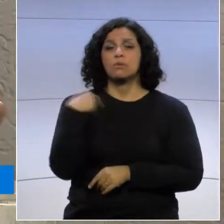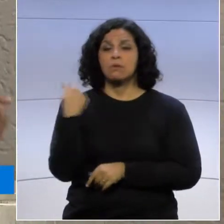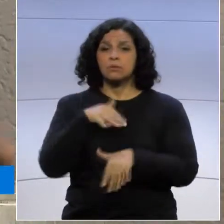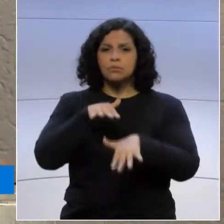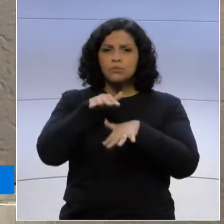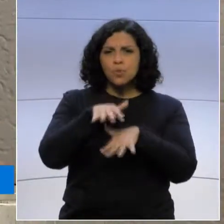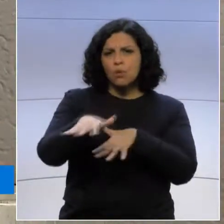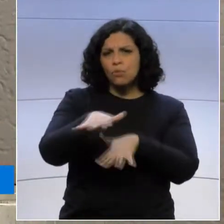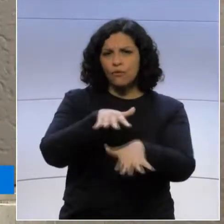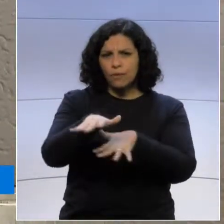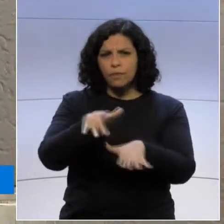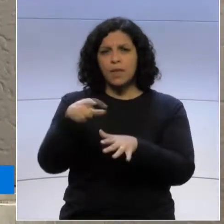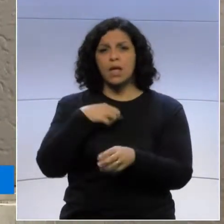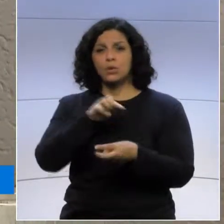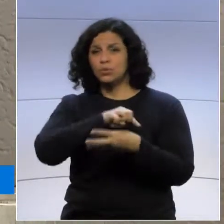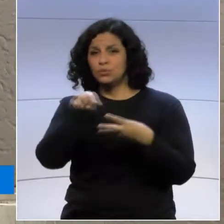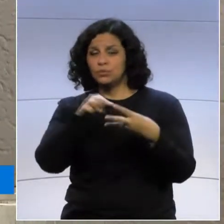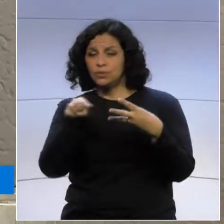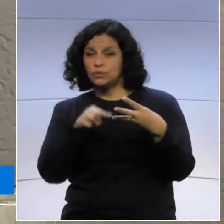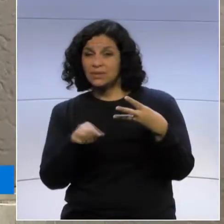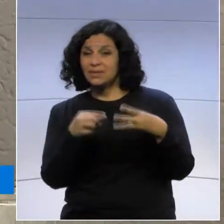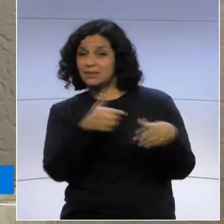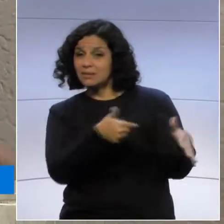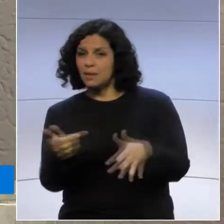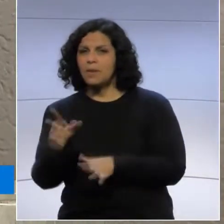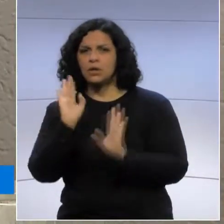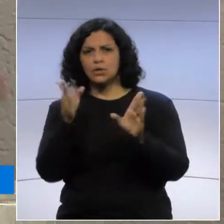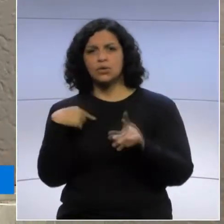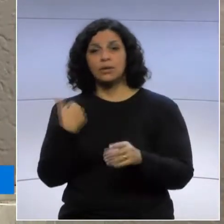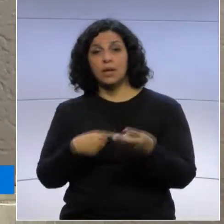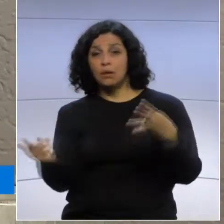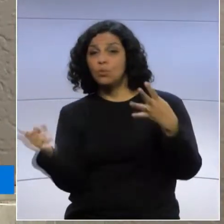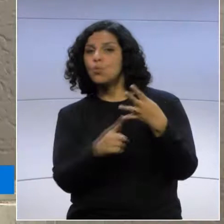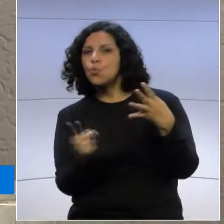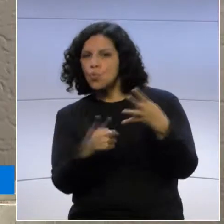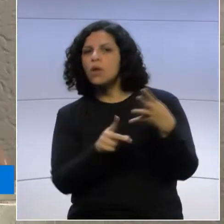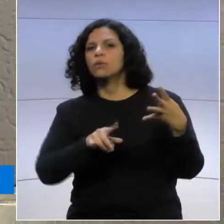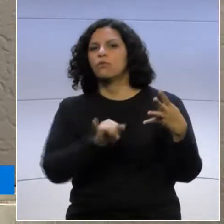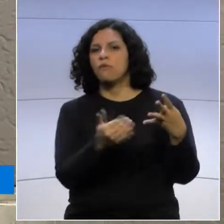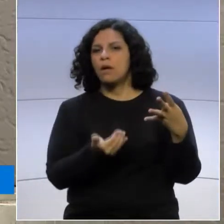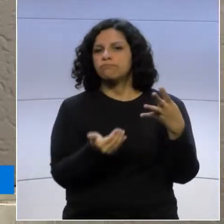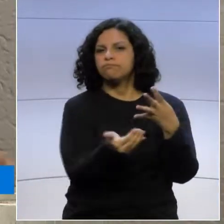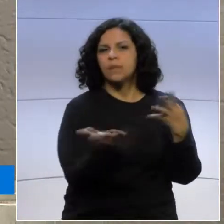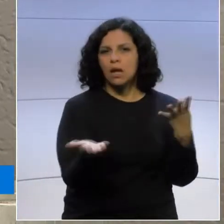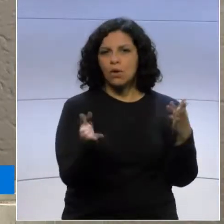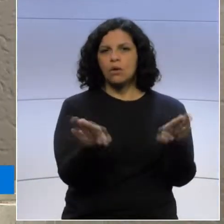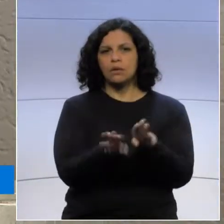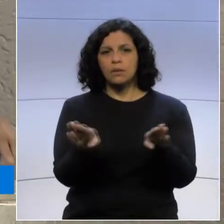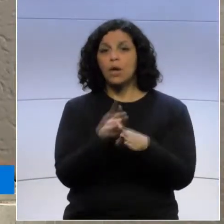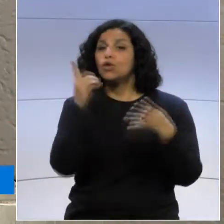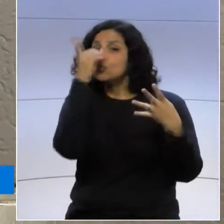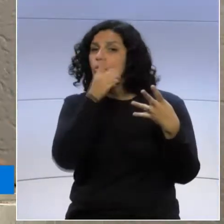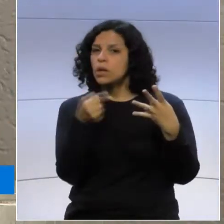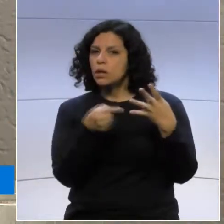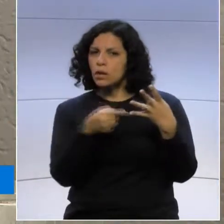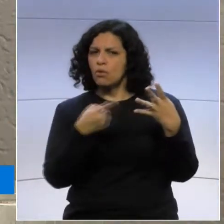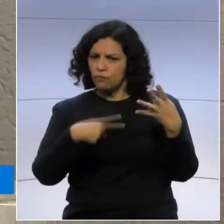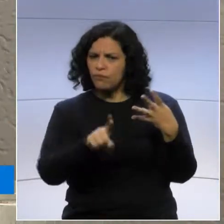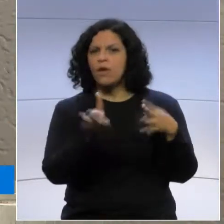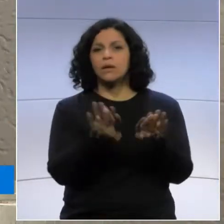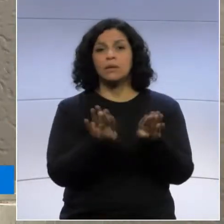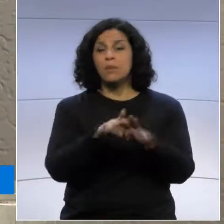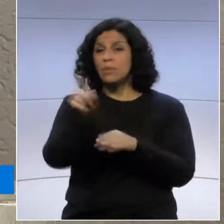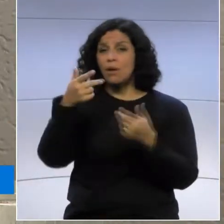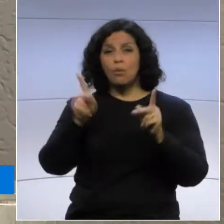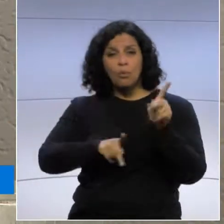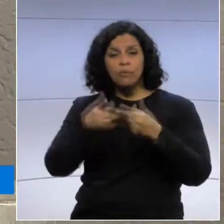manifesto que vem ocorrendo nessas últimas três semanas e tem convocado mais um quarto manifesto, deputado Tercílio Turini, agora para o próximo domingo, porque o povo está